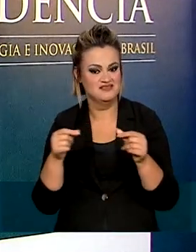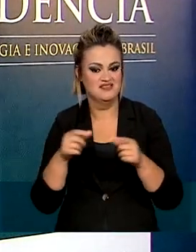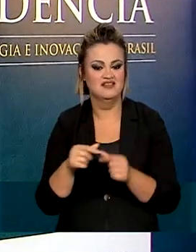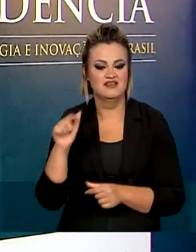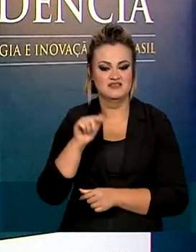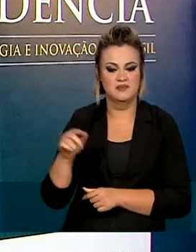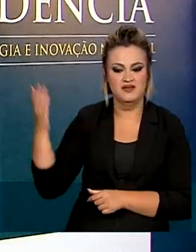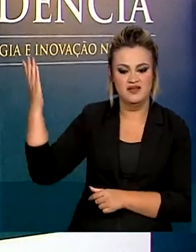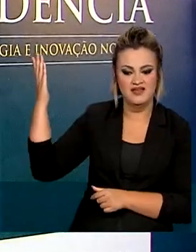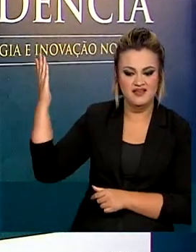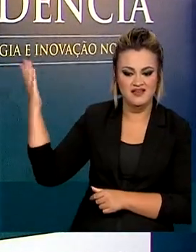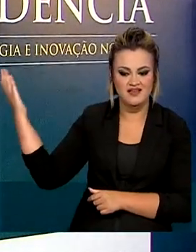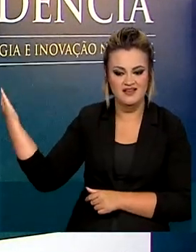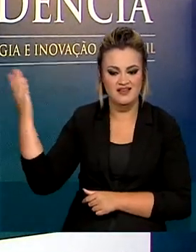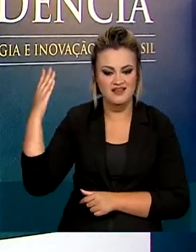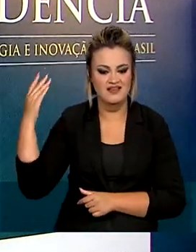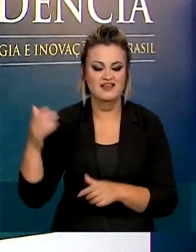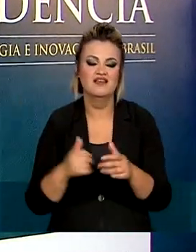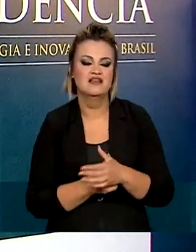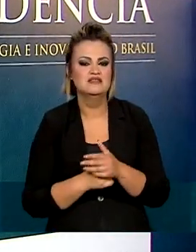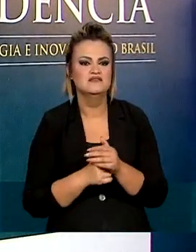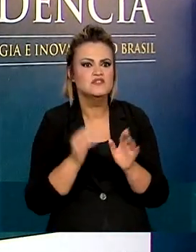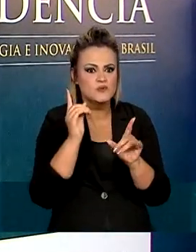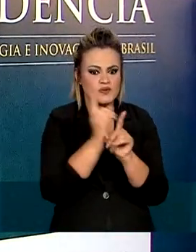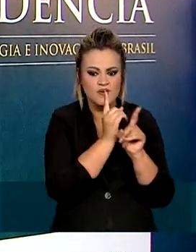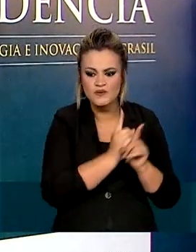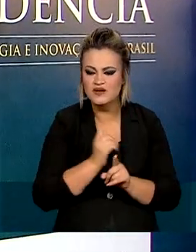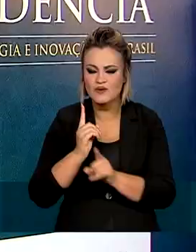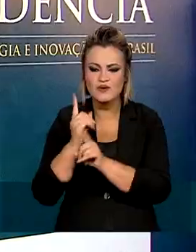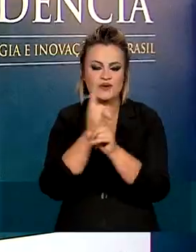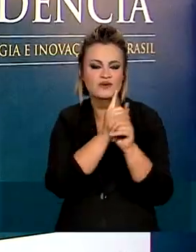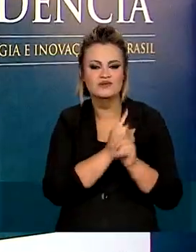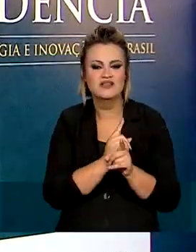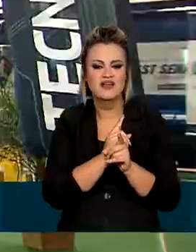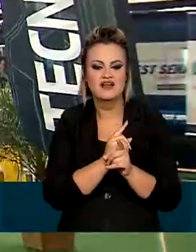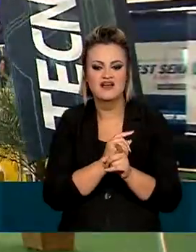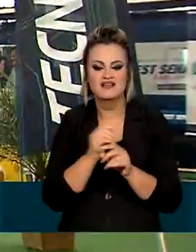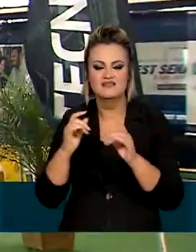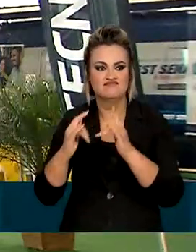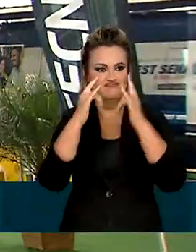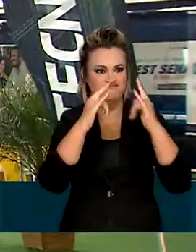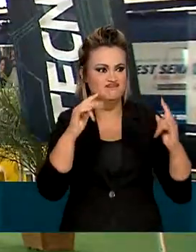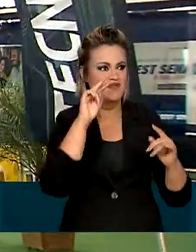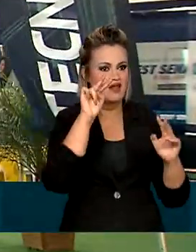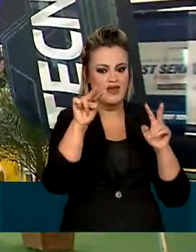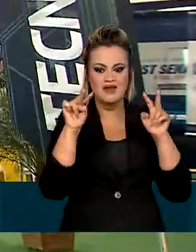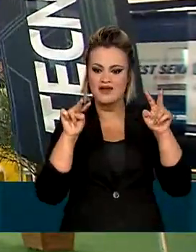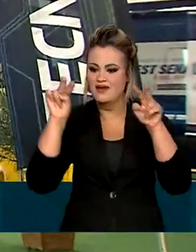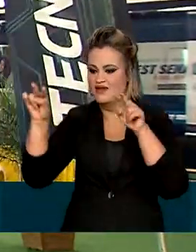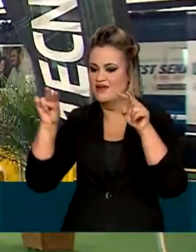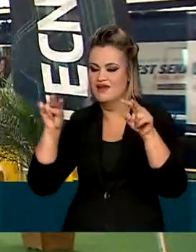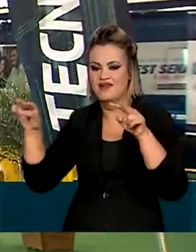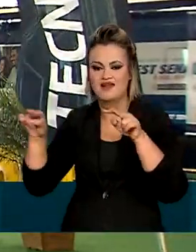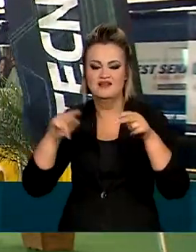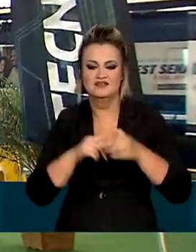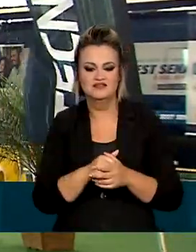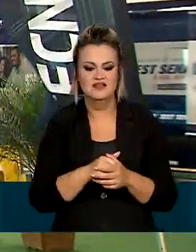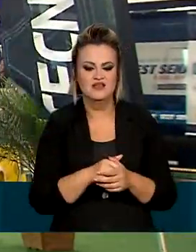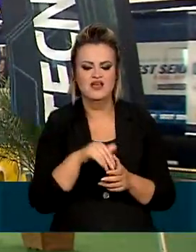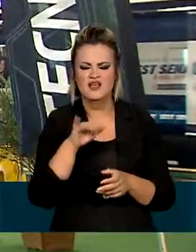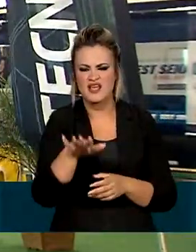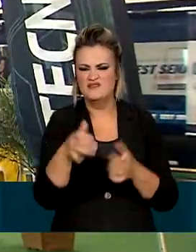Tecnologia. Um universo de descobertas em mais de 100 estandes. Mas nem tudo é sobre